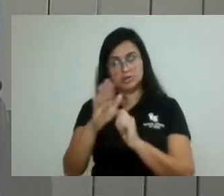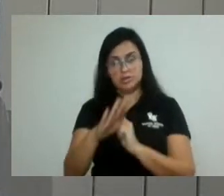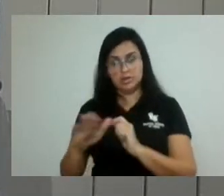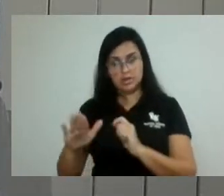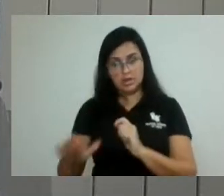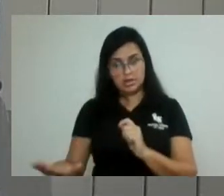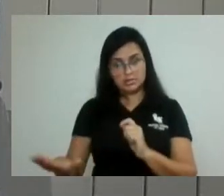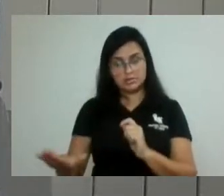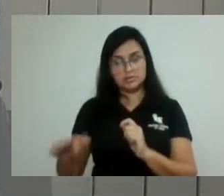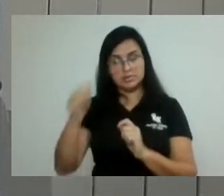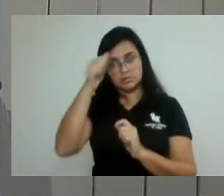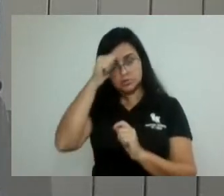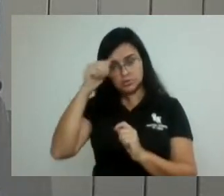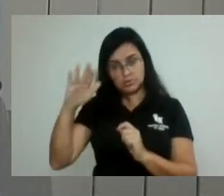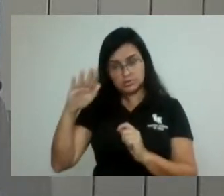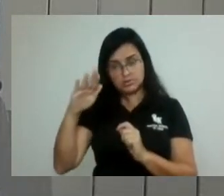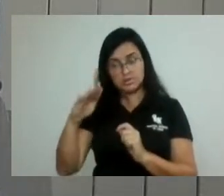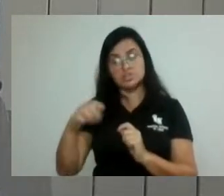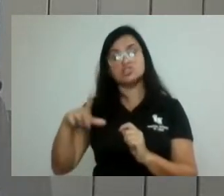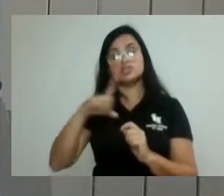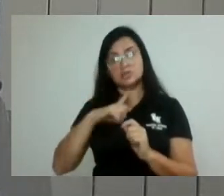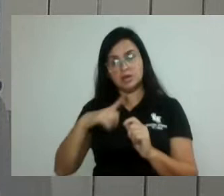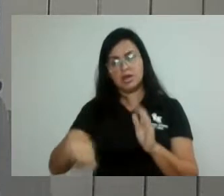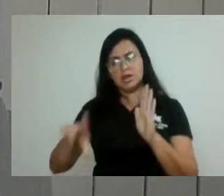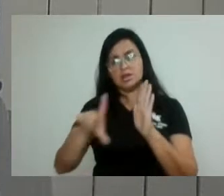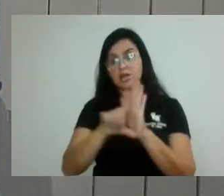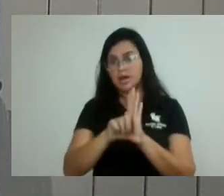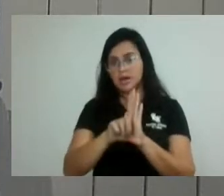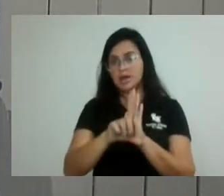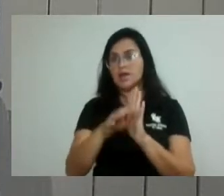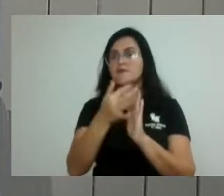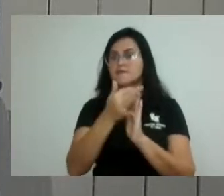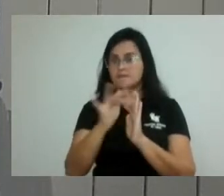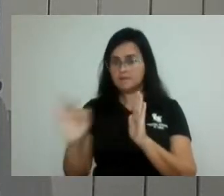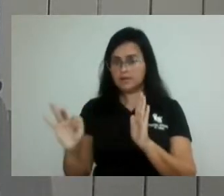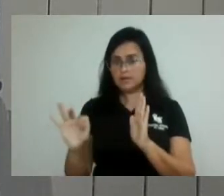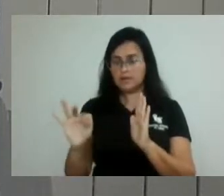.069, de 13 de julho de 1990.